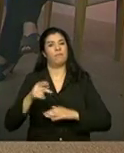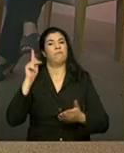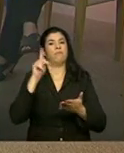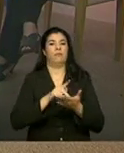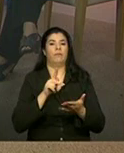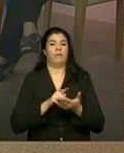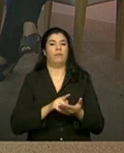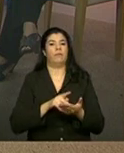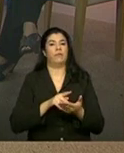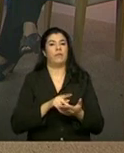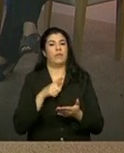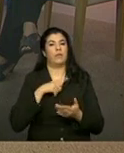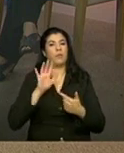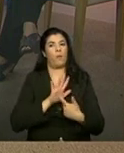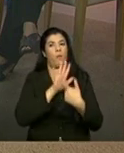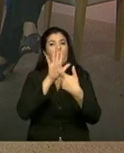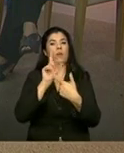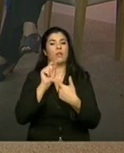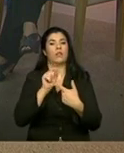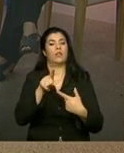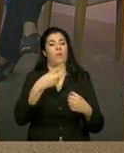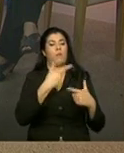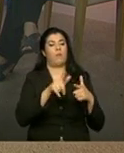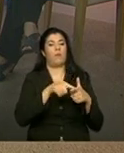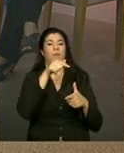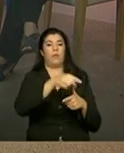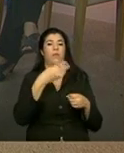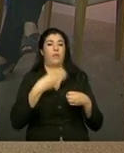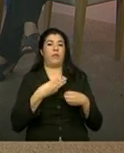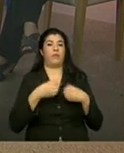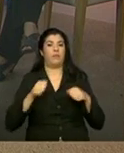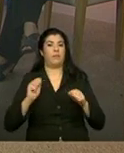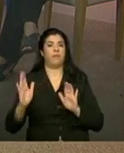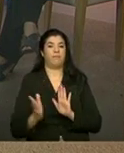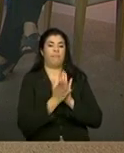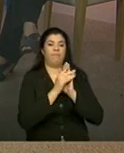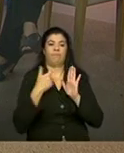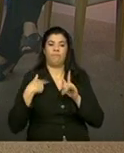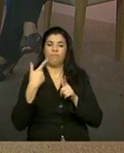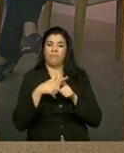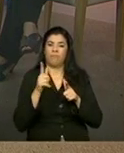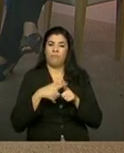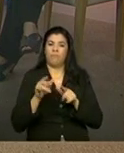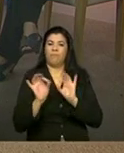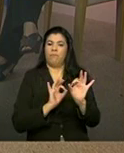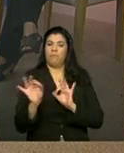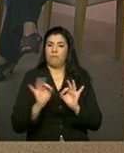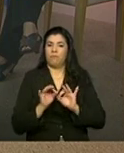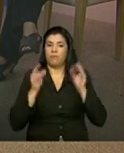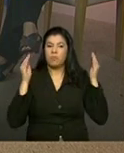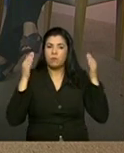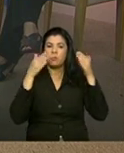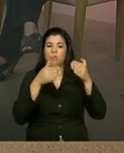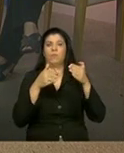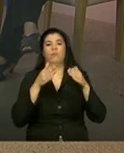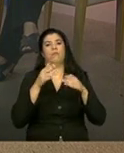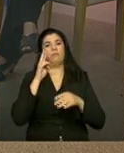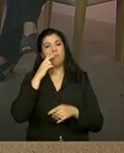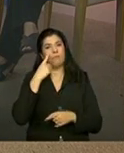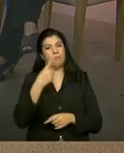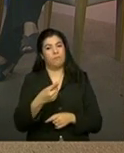porque isso está expressando que é uma questão do território que precisa ser enfrentado, que precisa ser olhado com mais atenção.